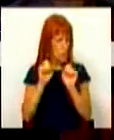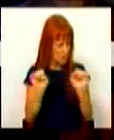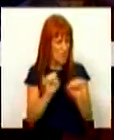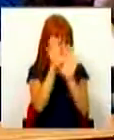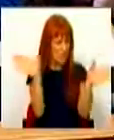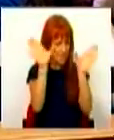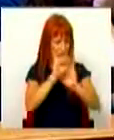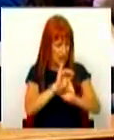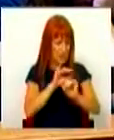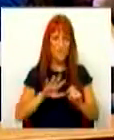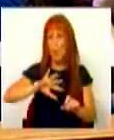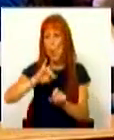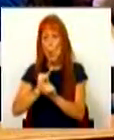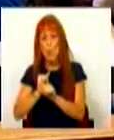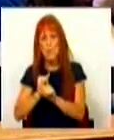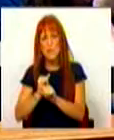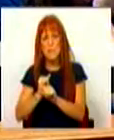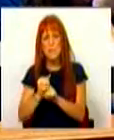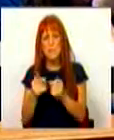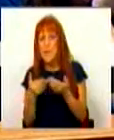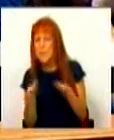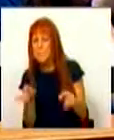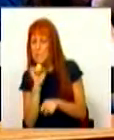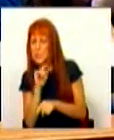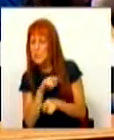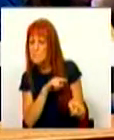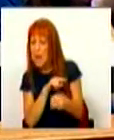esclarecidas, outras pistas se abriram.